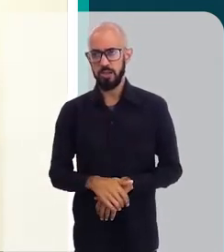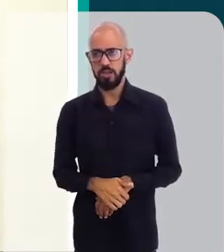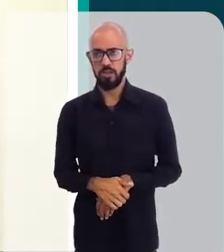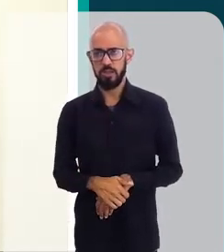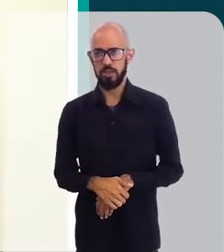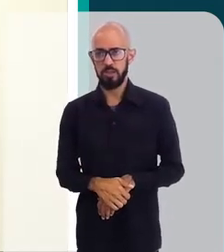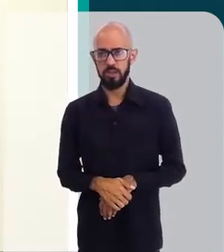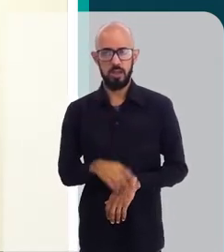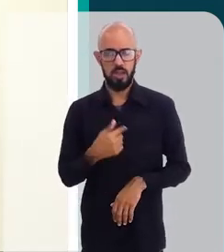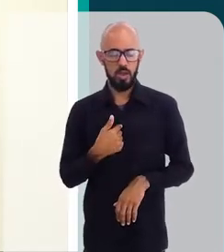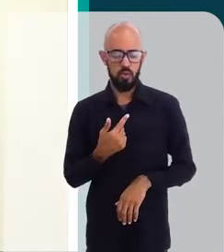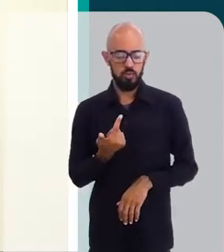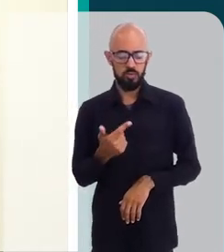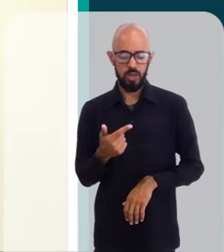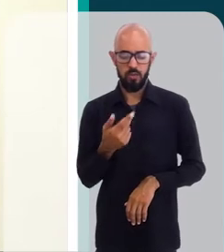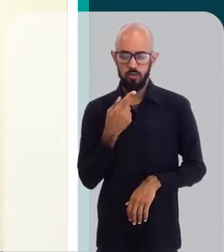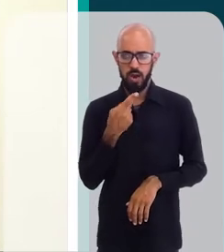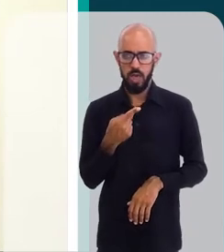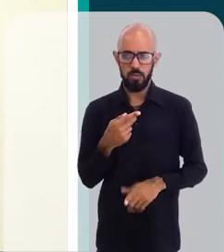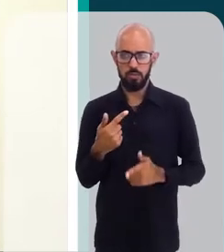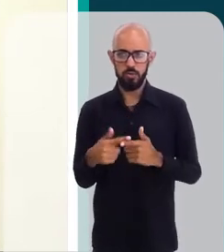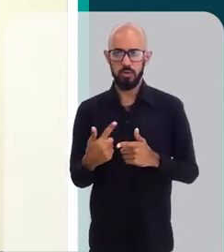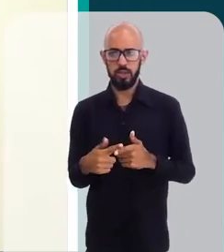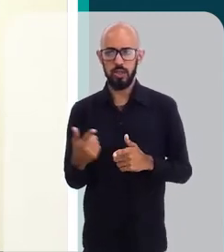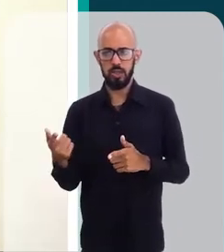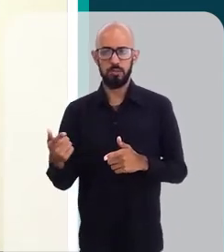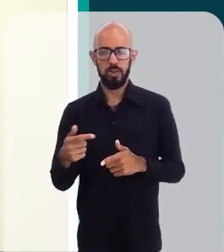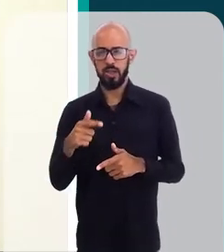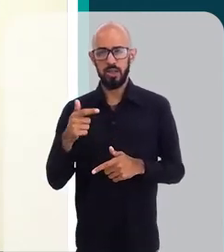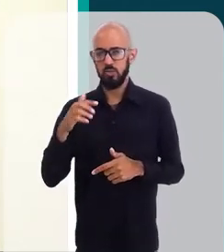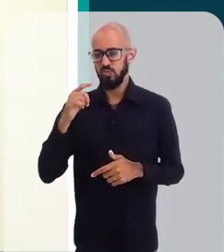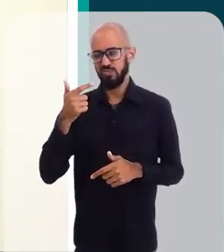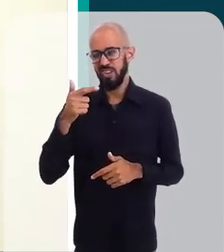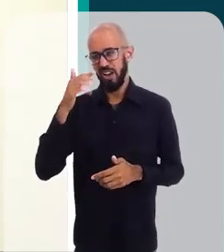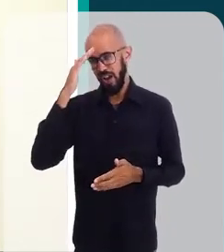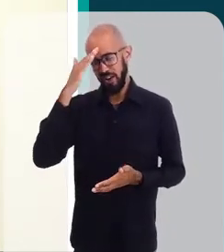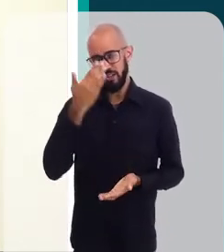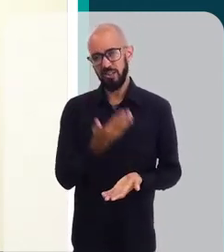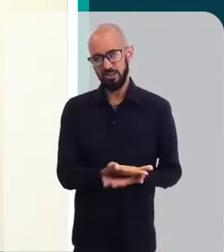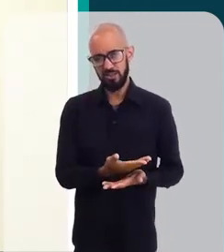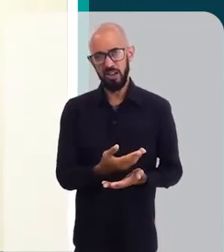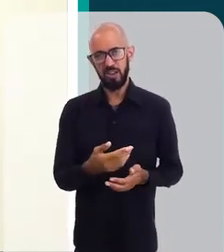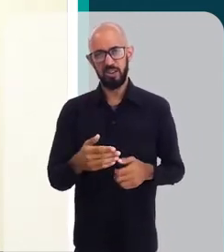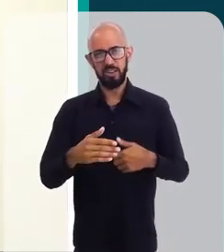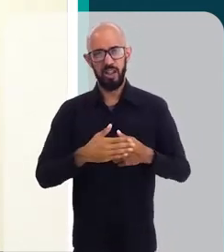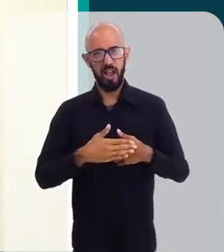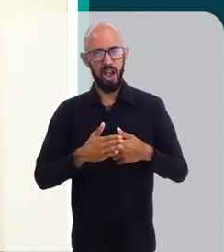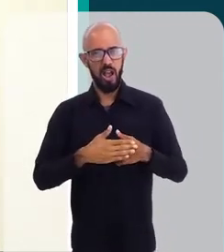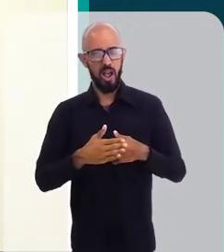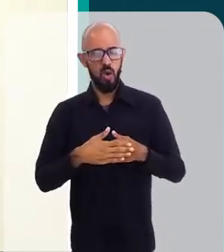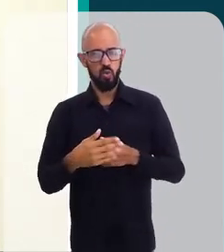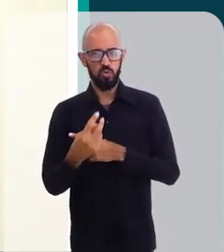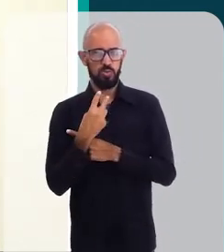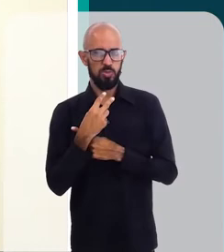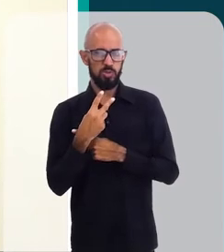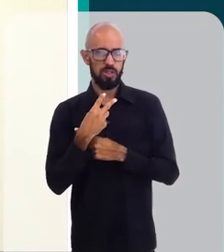eu nem toco nesse assunto para que o paciente não acredite que já está algo